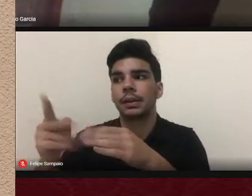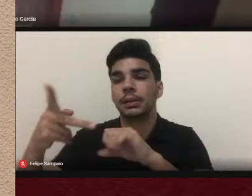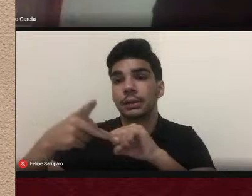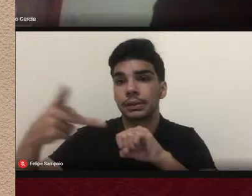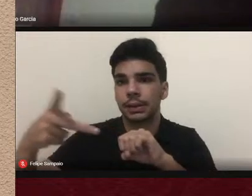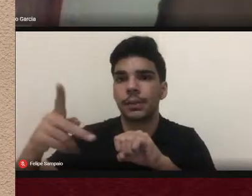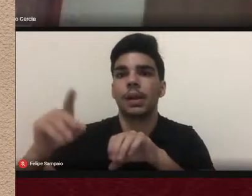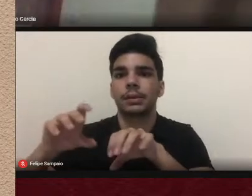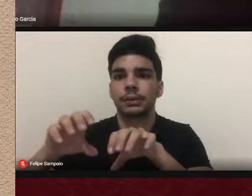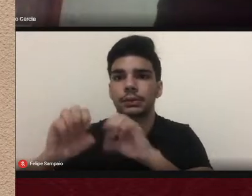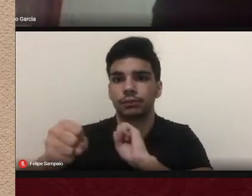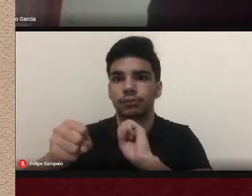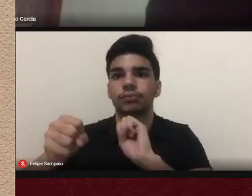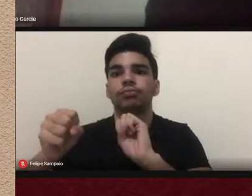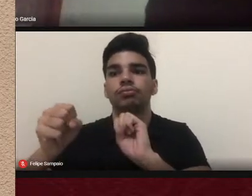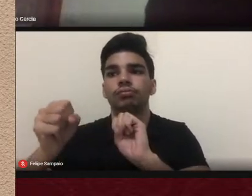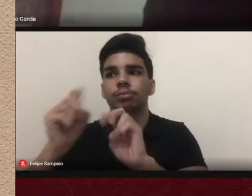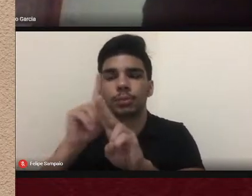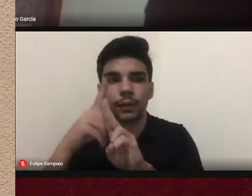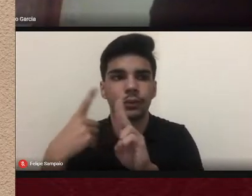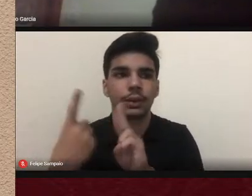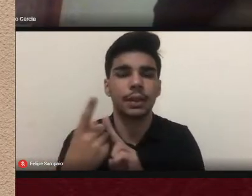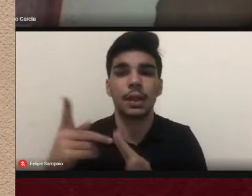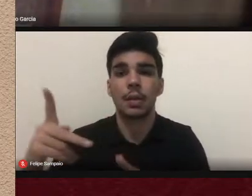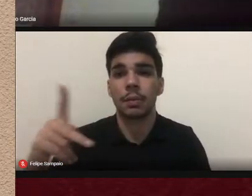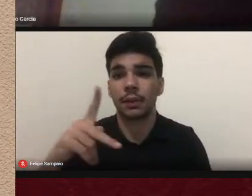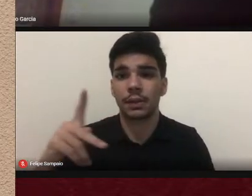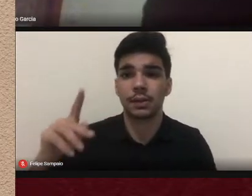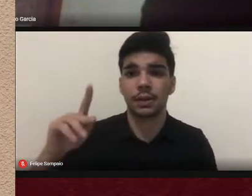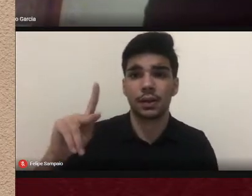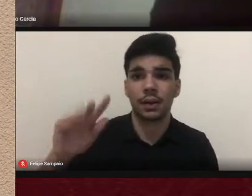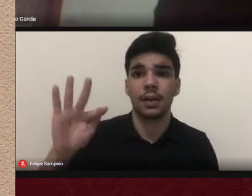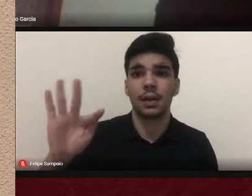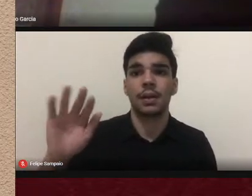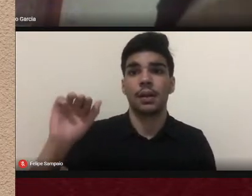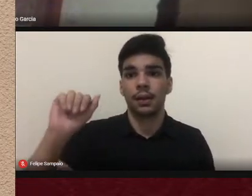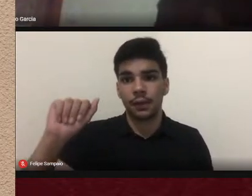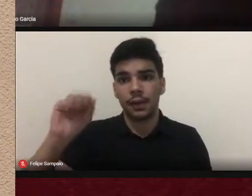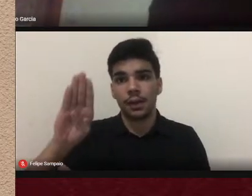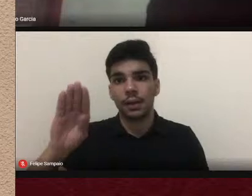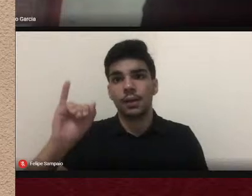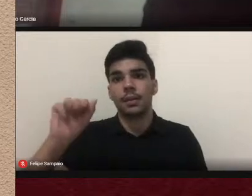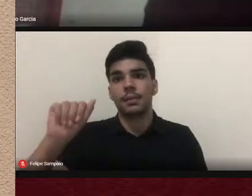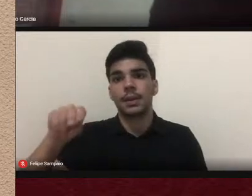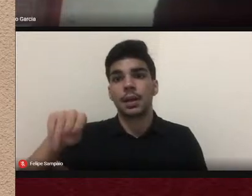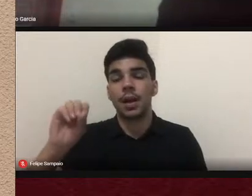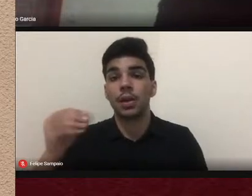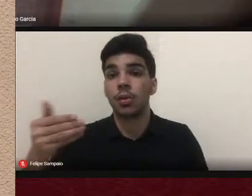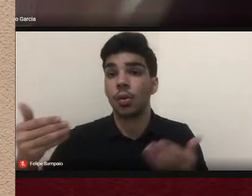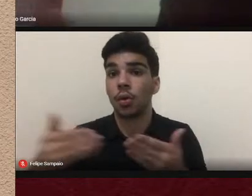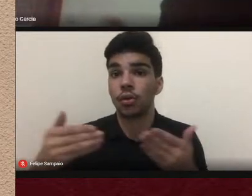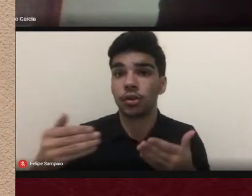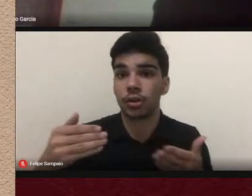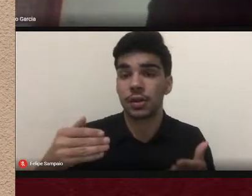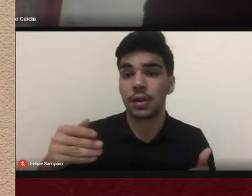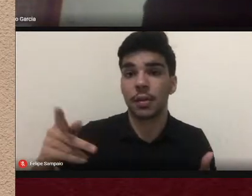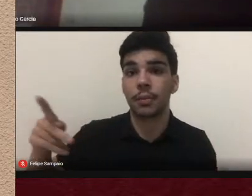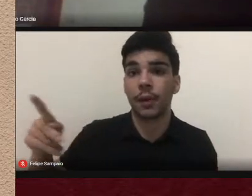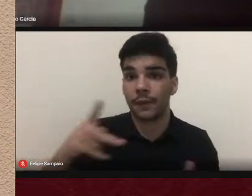mas o professor Fabiano que hoje é meu orientador de doutorado foi membro da minha banca o professor Eudes foi membro da minha banca e hoje